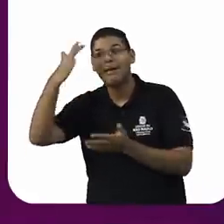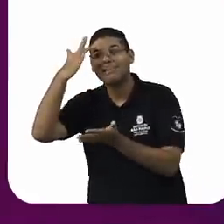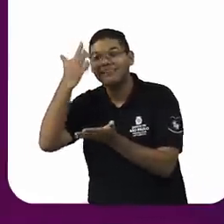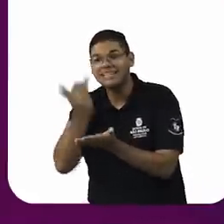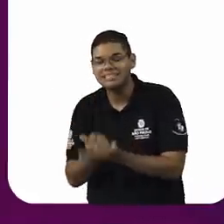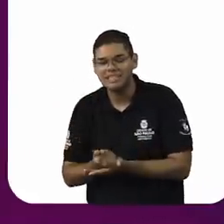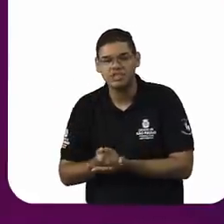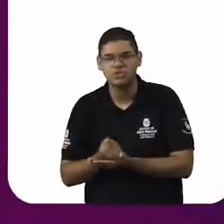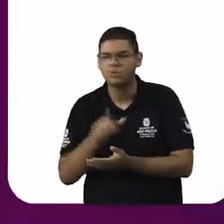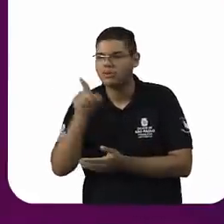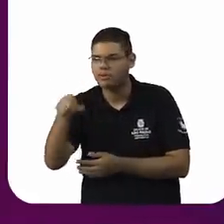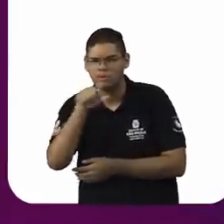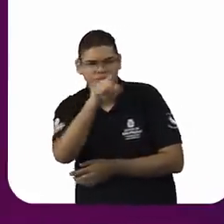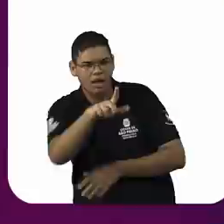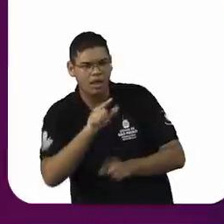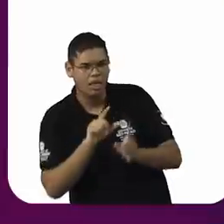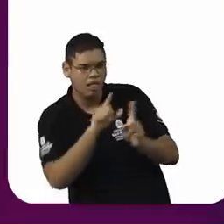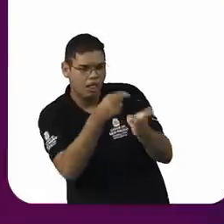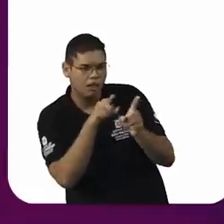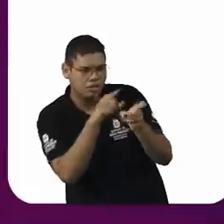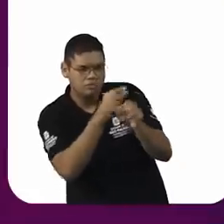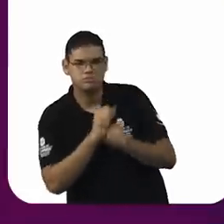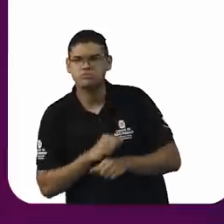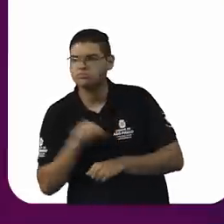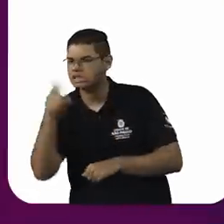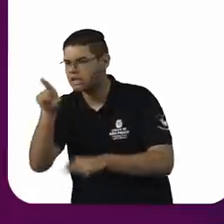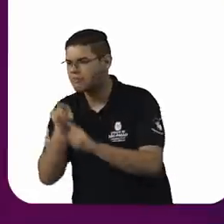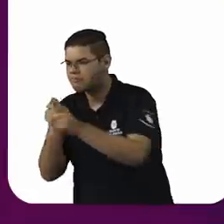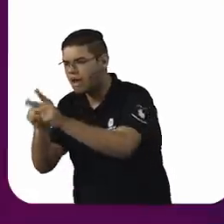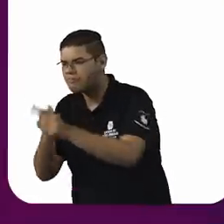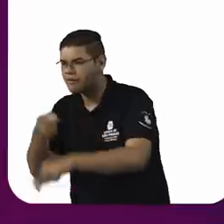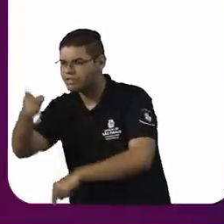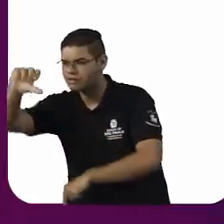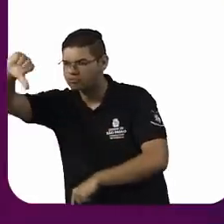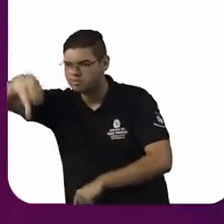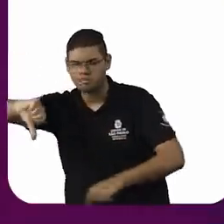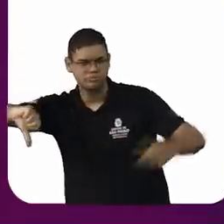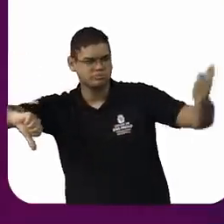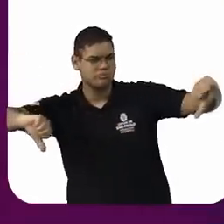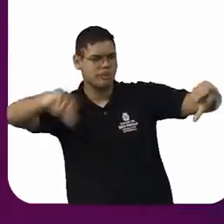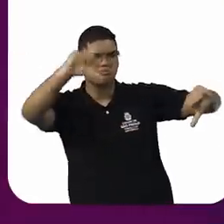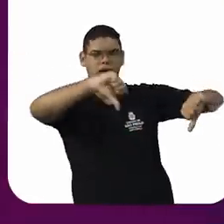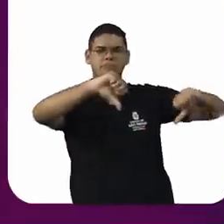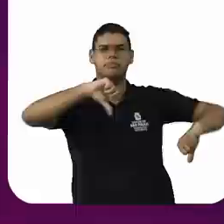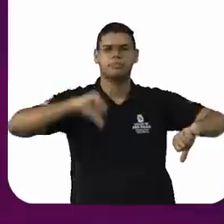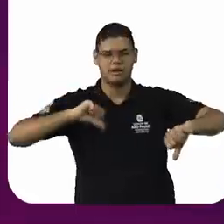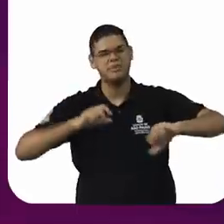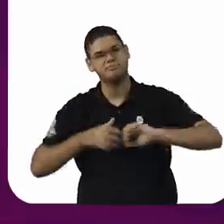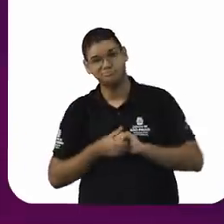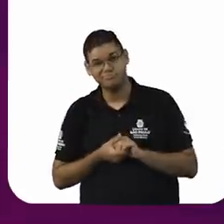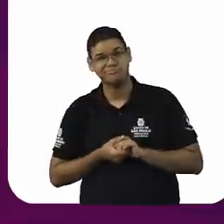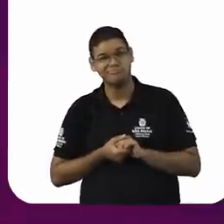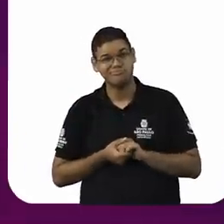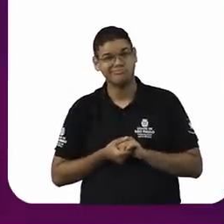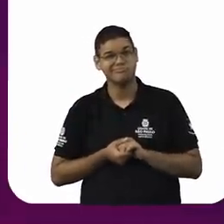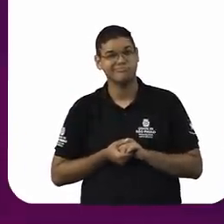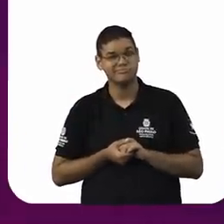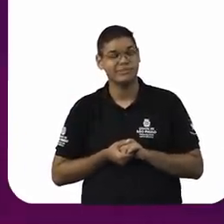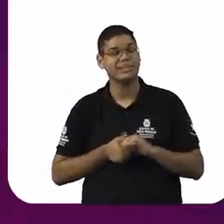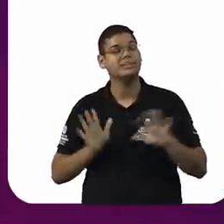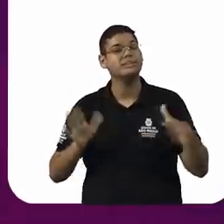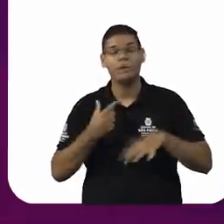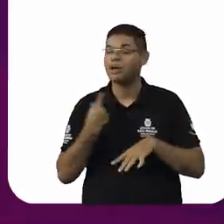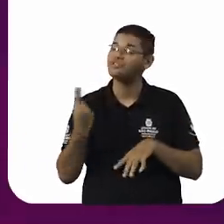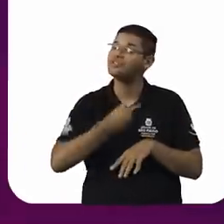que, em tese, é minoritária, não é? Então, a gente precisa entender que,